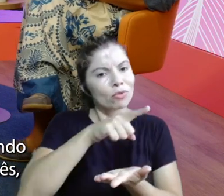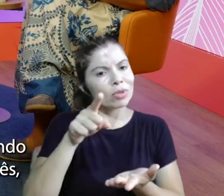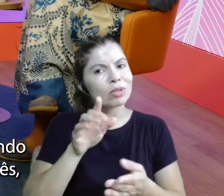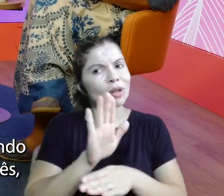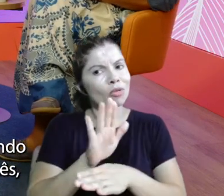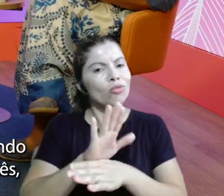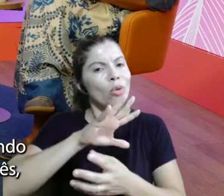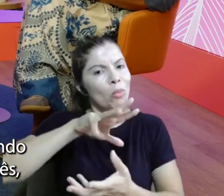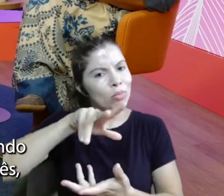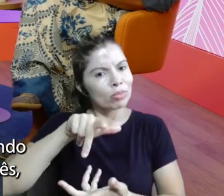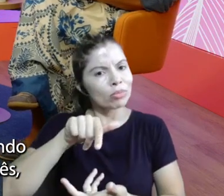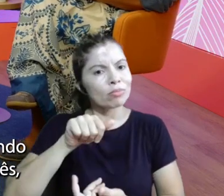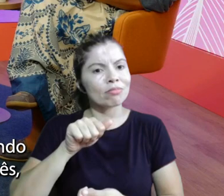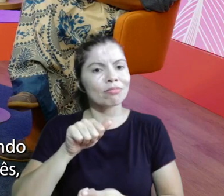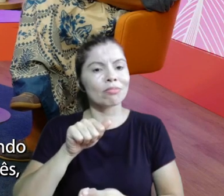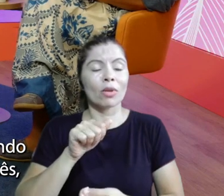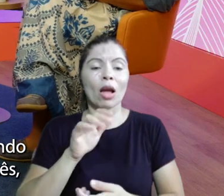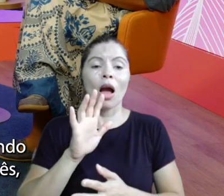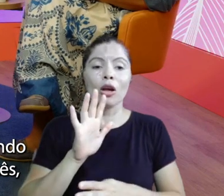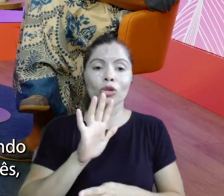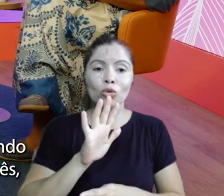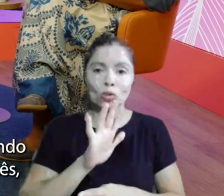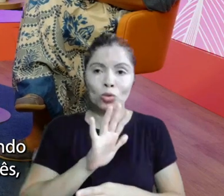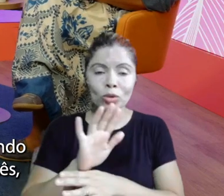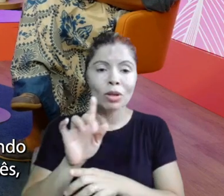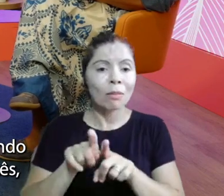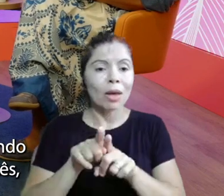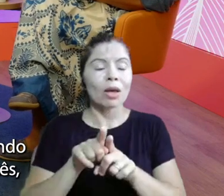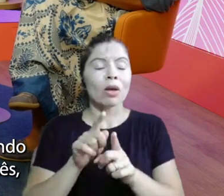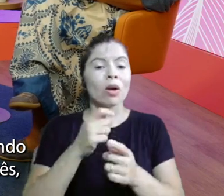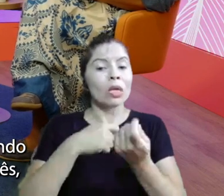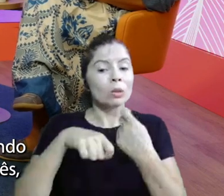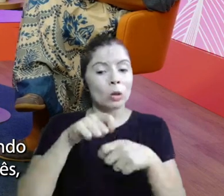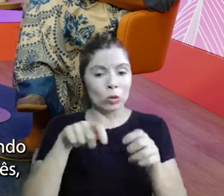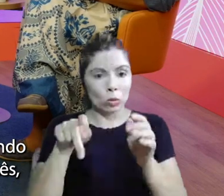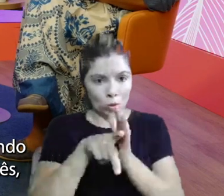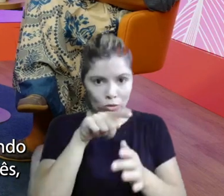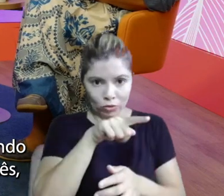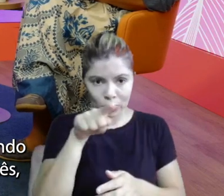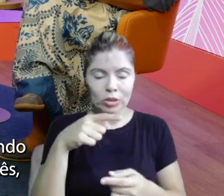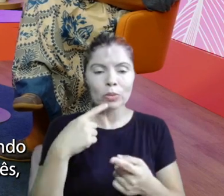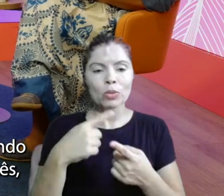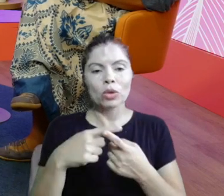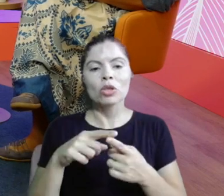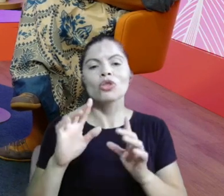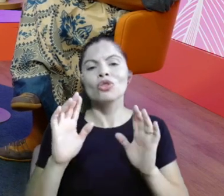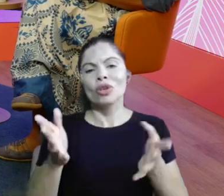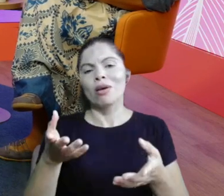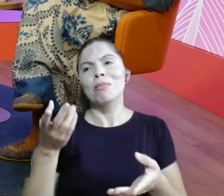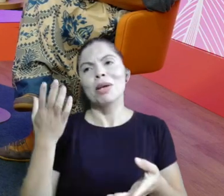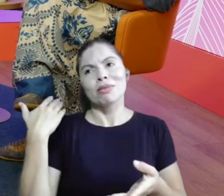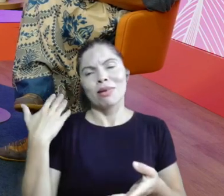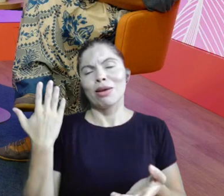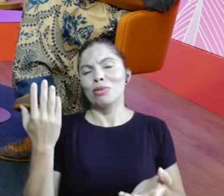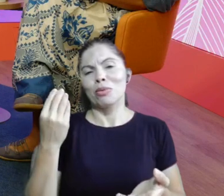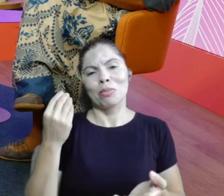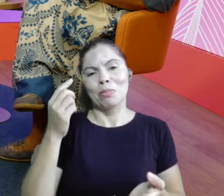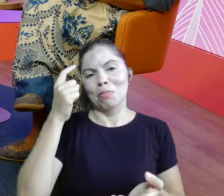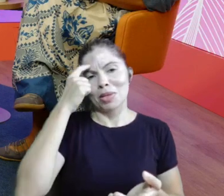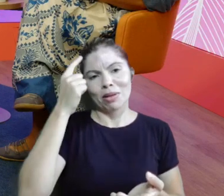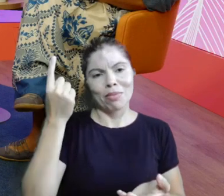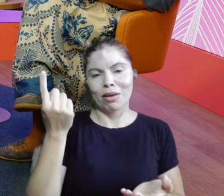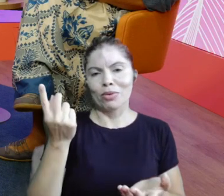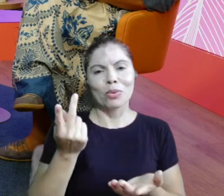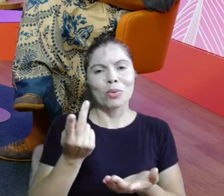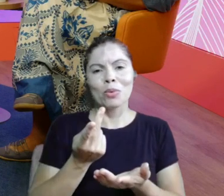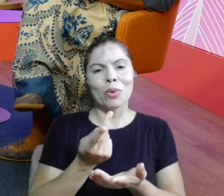vocês trazem no mundo. e isso traz uma luz para o negócio de vocês, porque já foi-se o tempo em